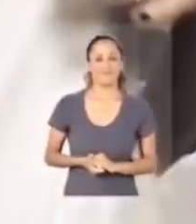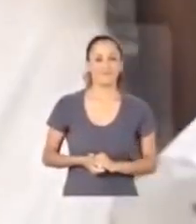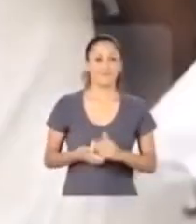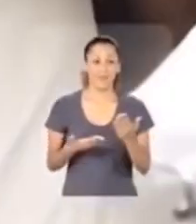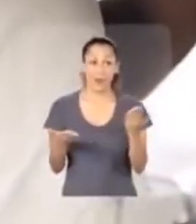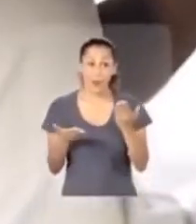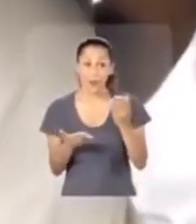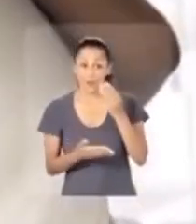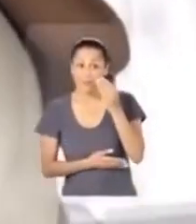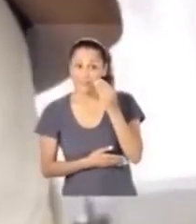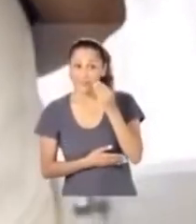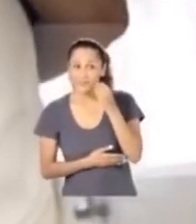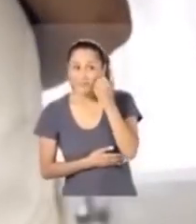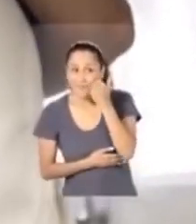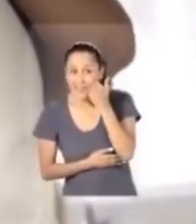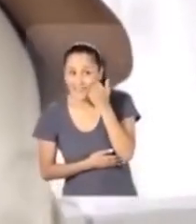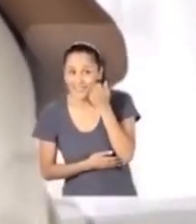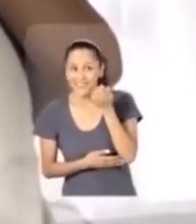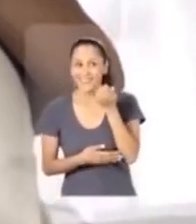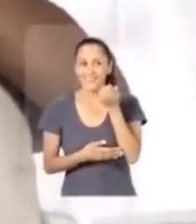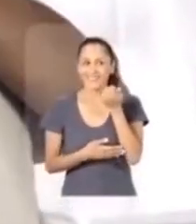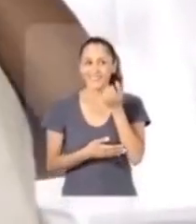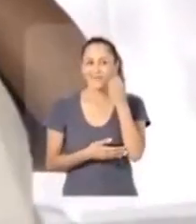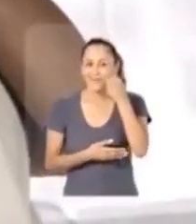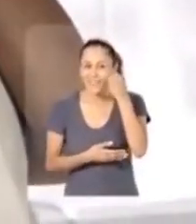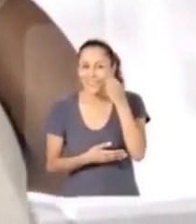vim me cimentar seus pãezinhos.